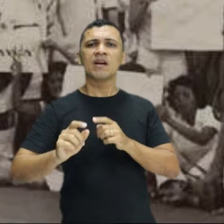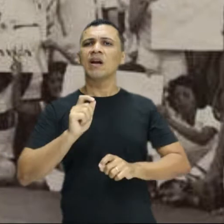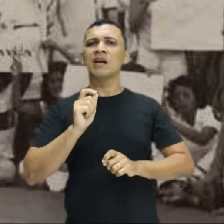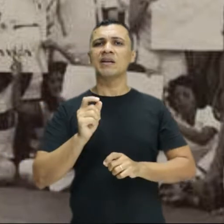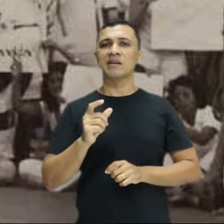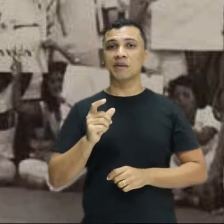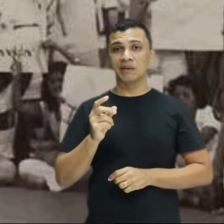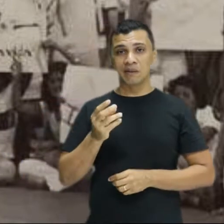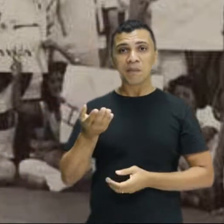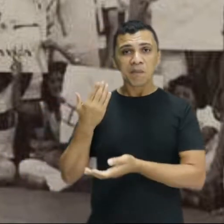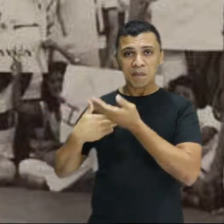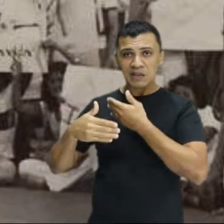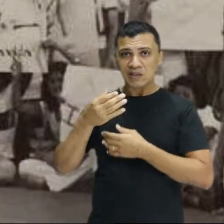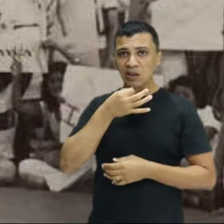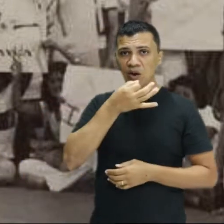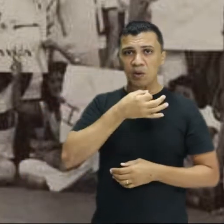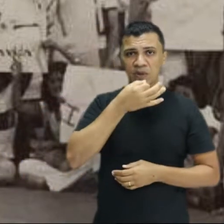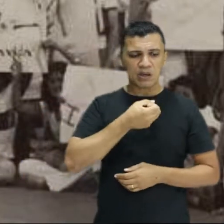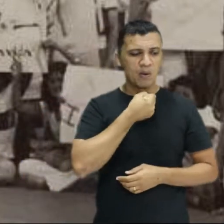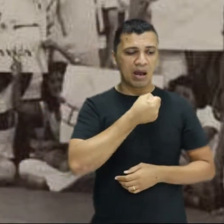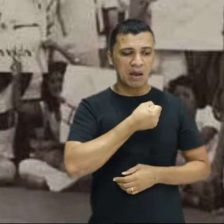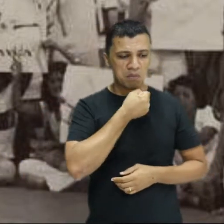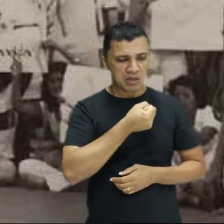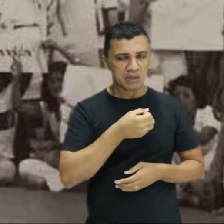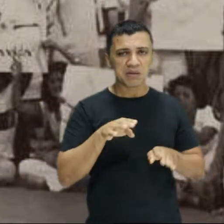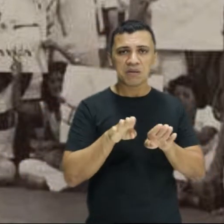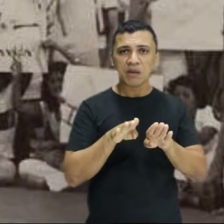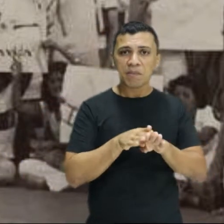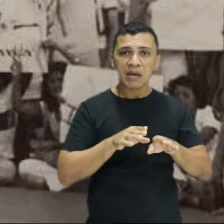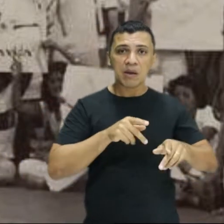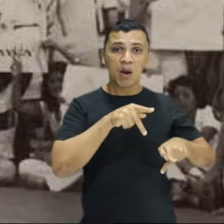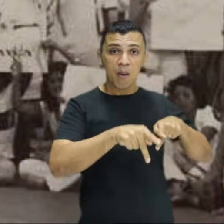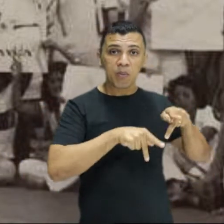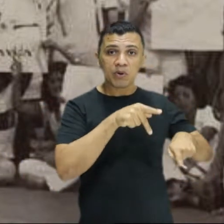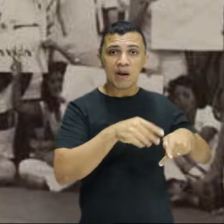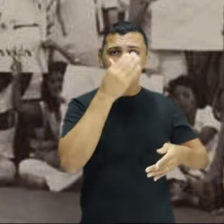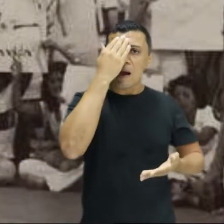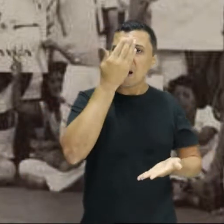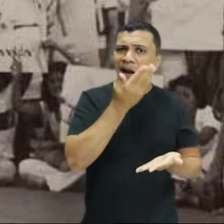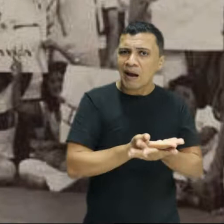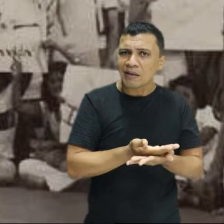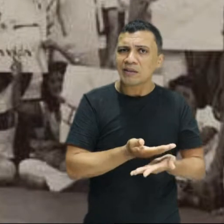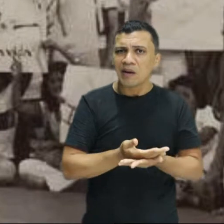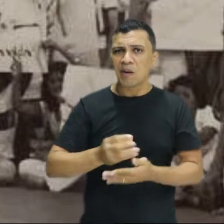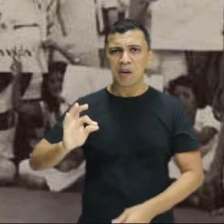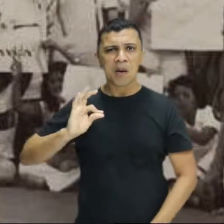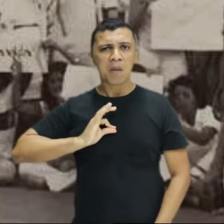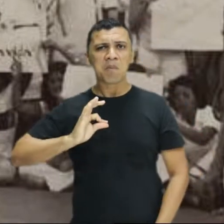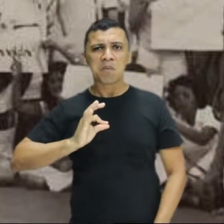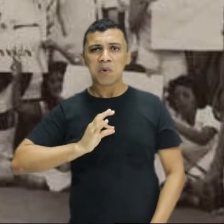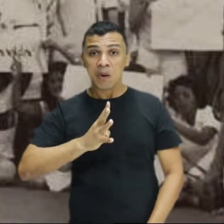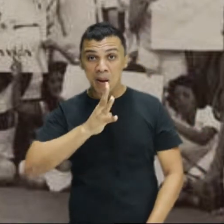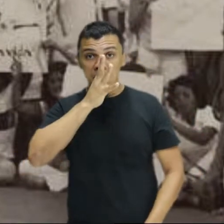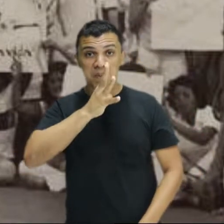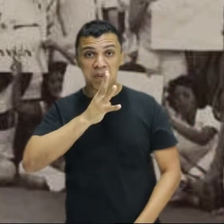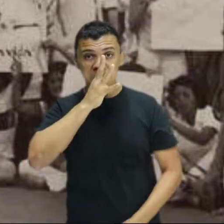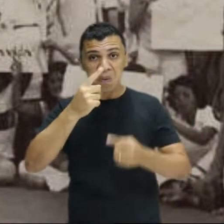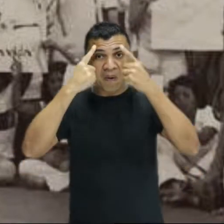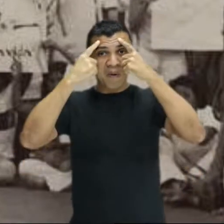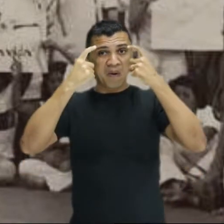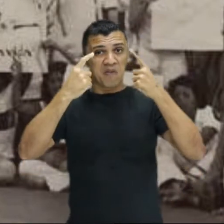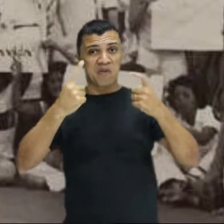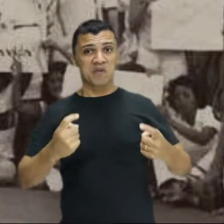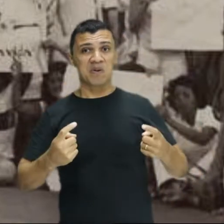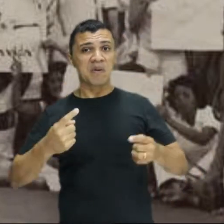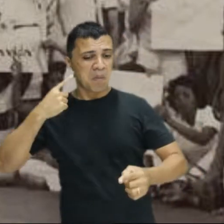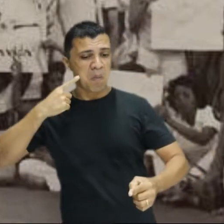opiniões na época, tanto da imprensa quanto das pessoas, acreditaram que a polícia foi bastante truculenta na forma